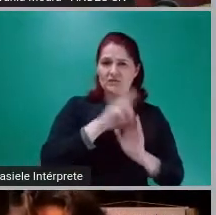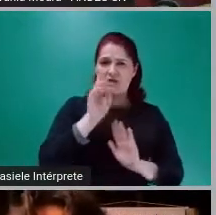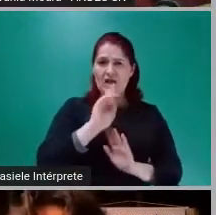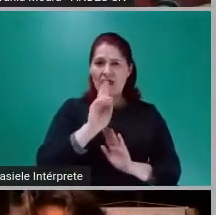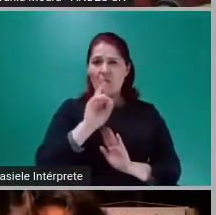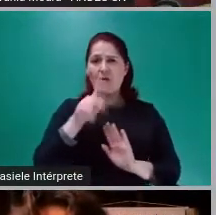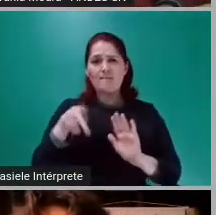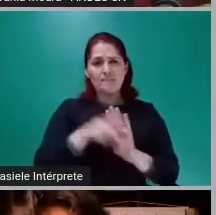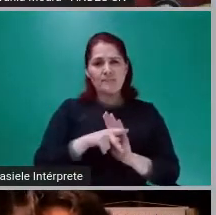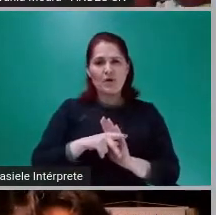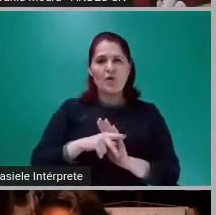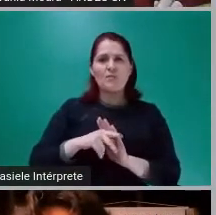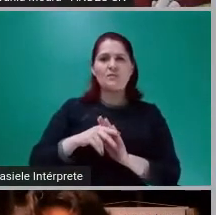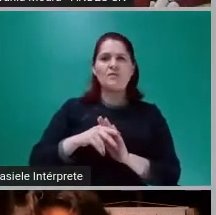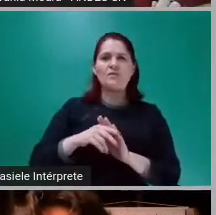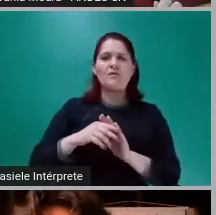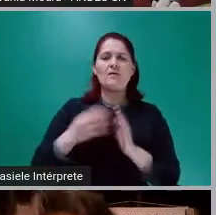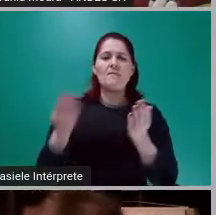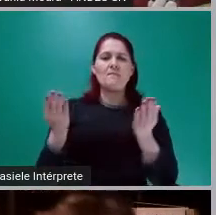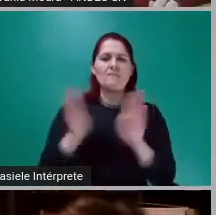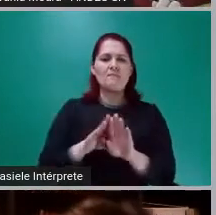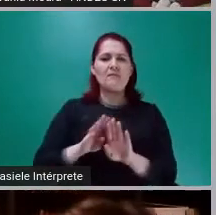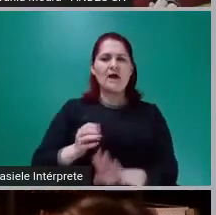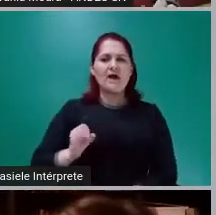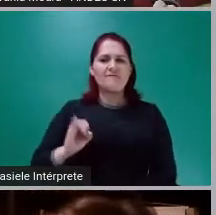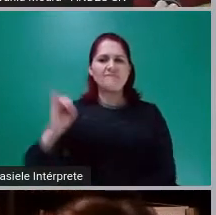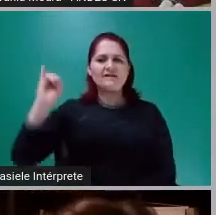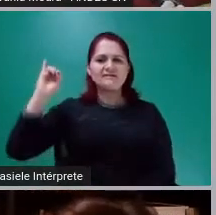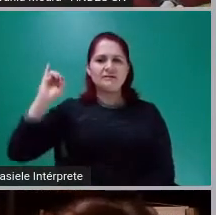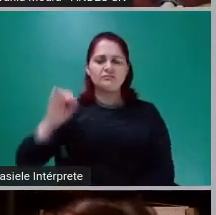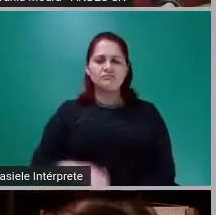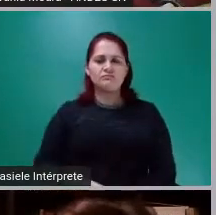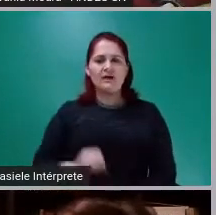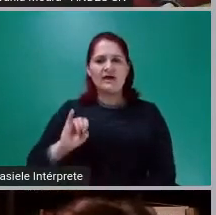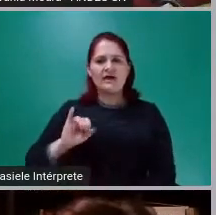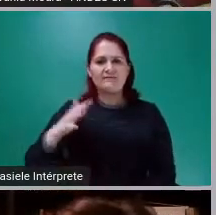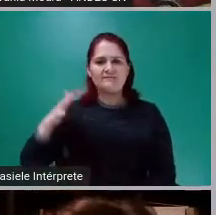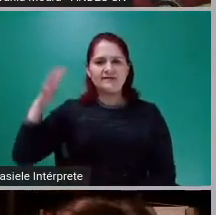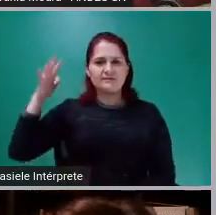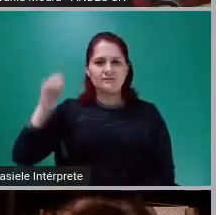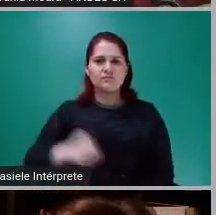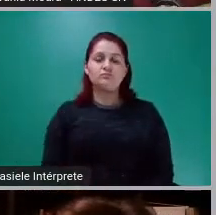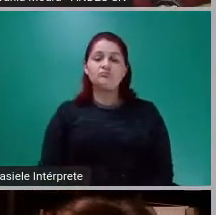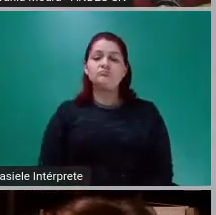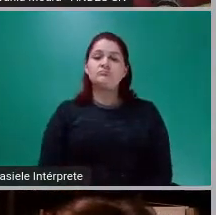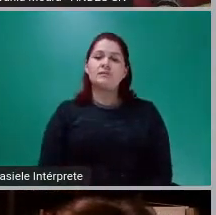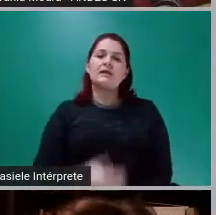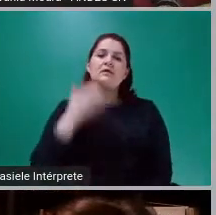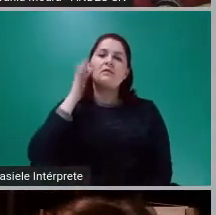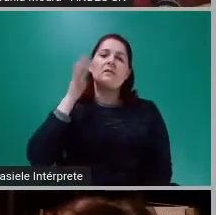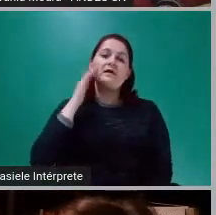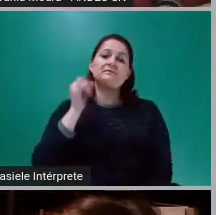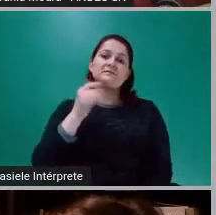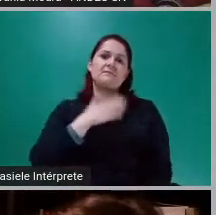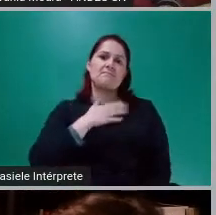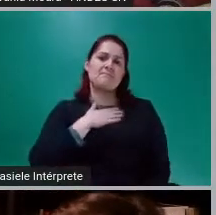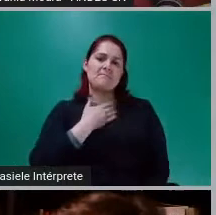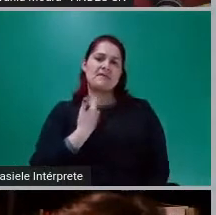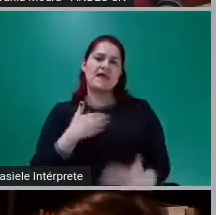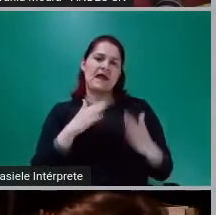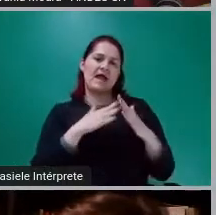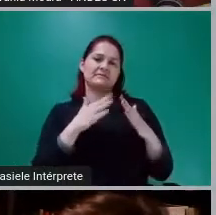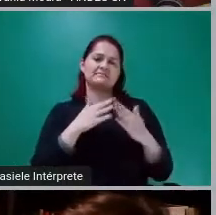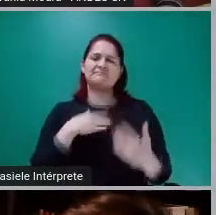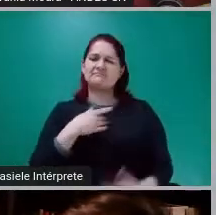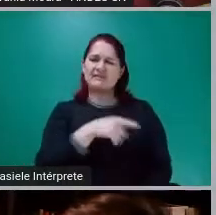Imagina se eu chegasse aqui na minha casa, e eu estou aqui passando a quarentena no sítio, e tivesse comprado um treminhão. Não